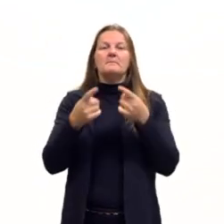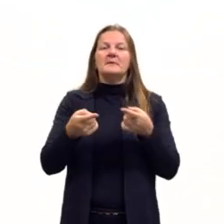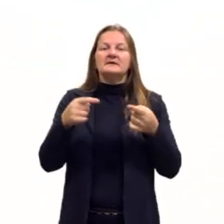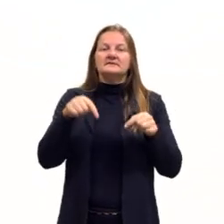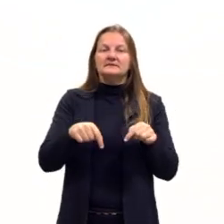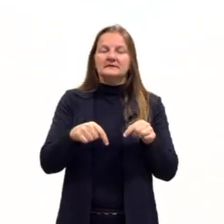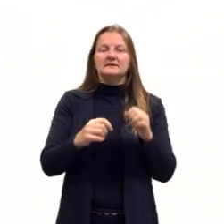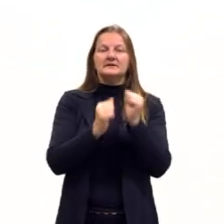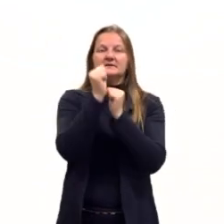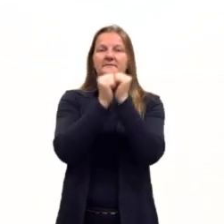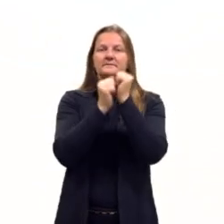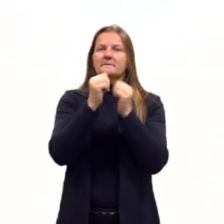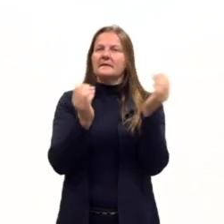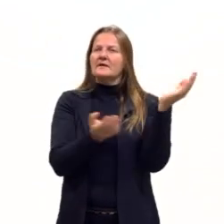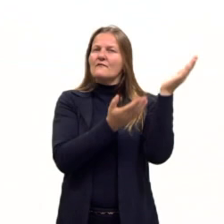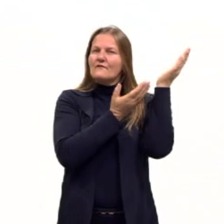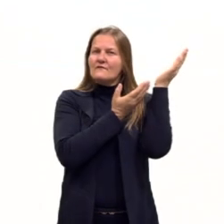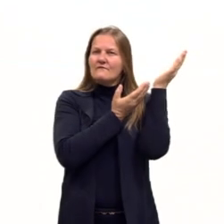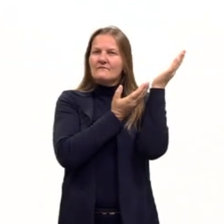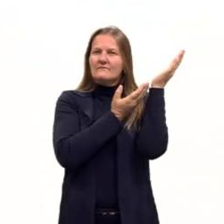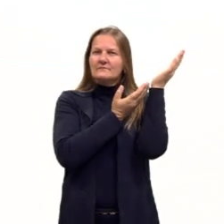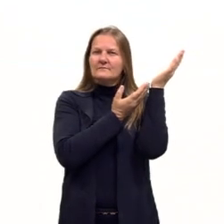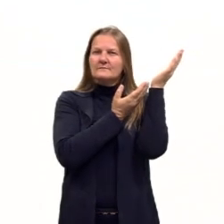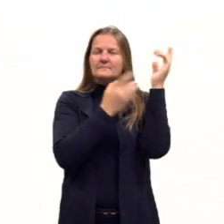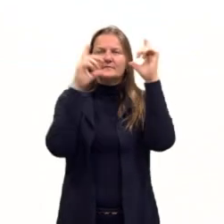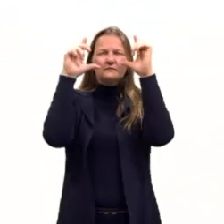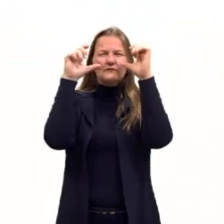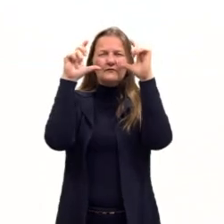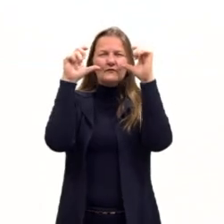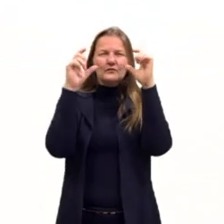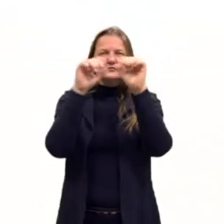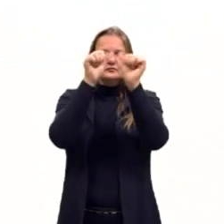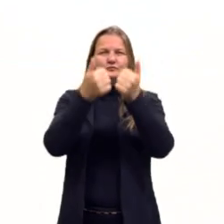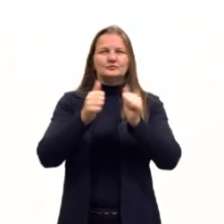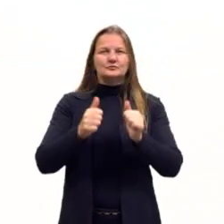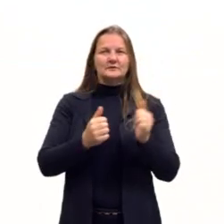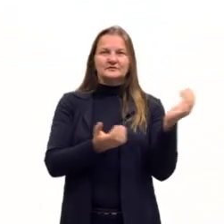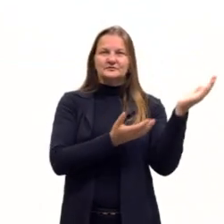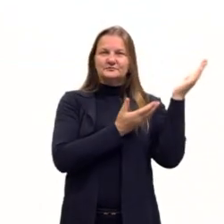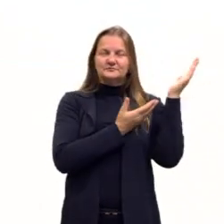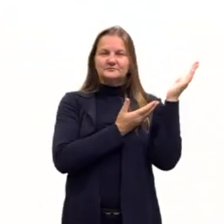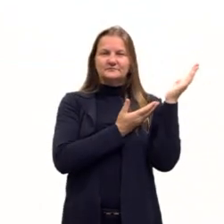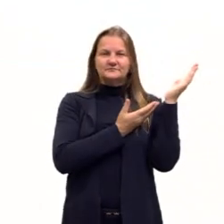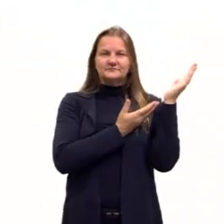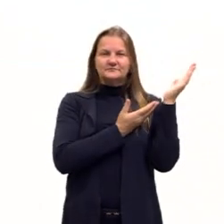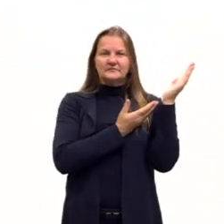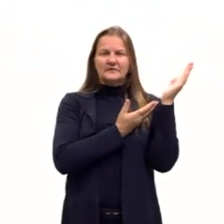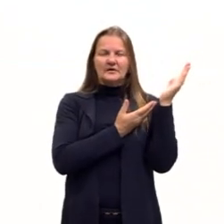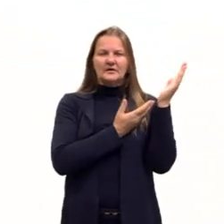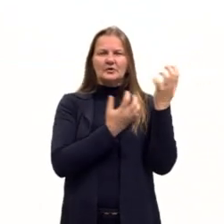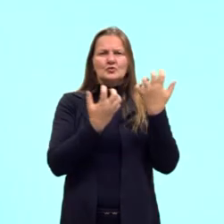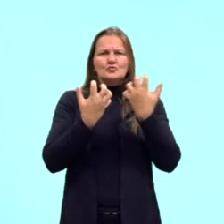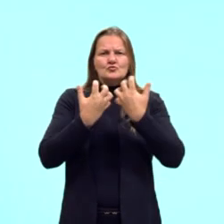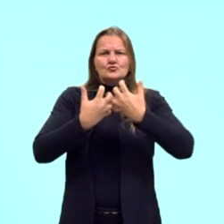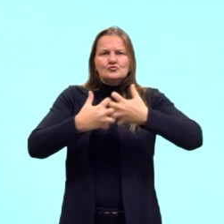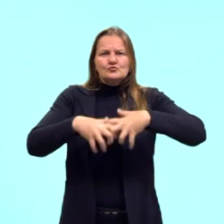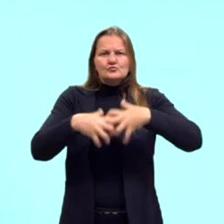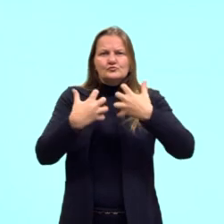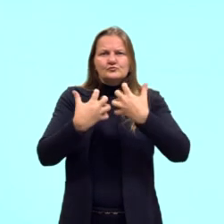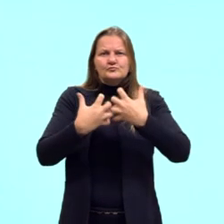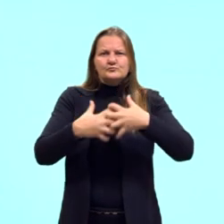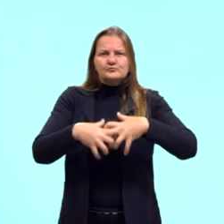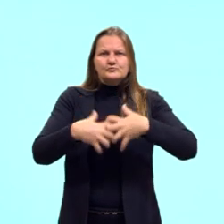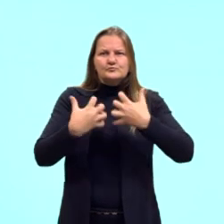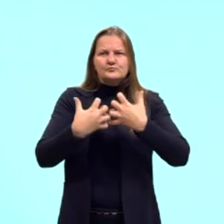eu trago pra vocês aqui em cima, ó, eu vou mostrar aqui pra vocês, vai mostrar justamente esses engenhos, né, que é uma forma de